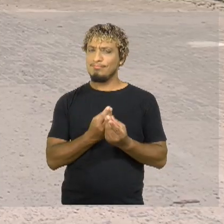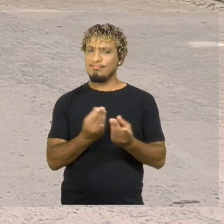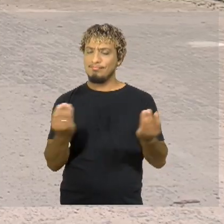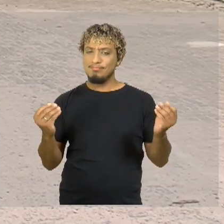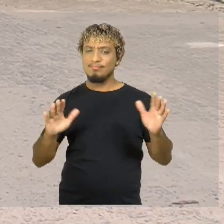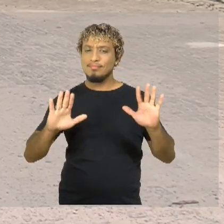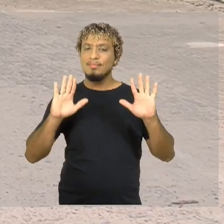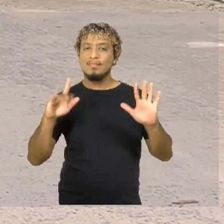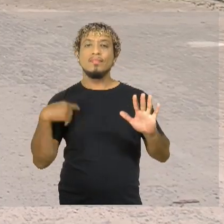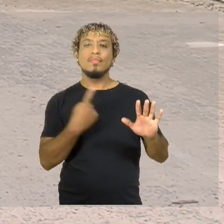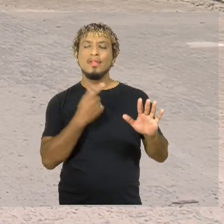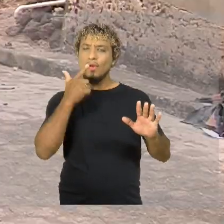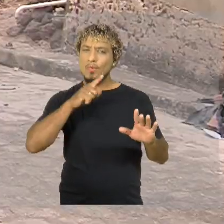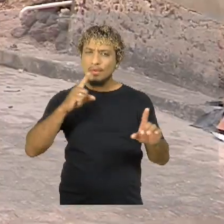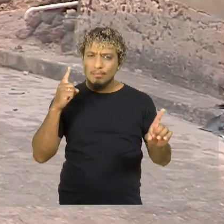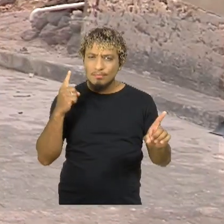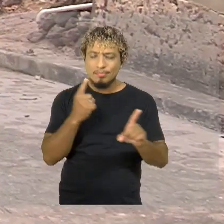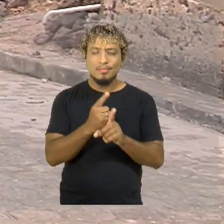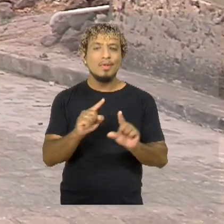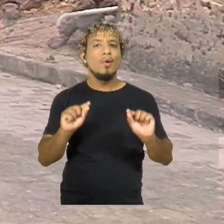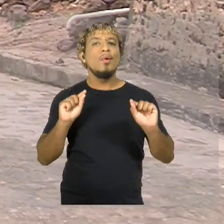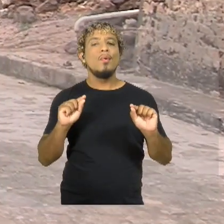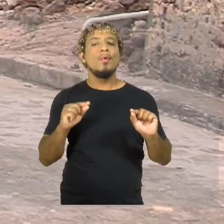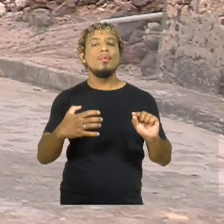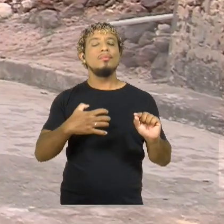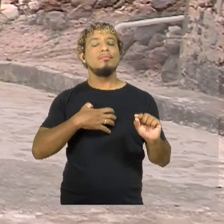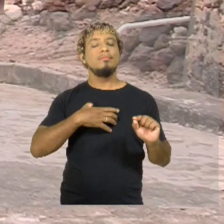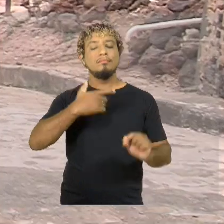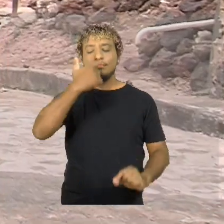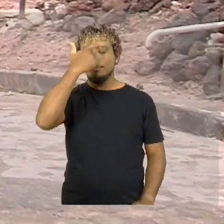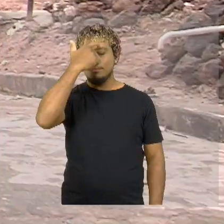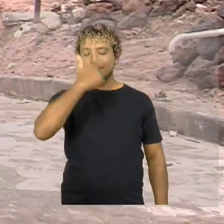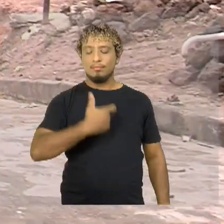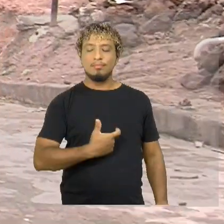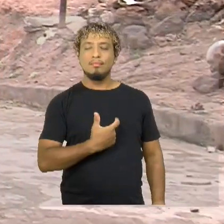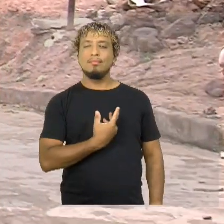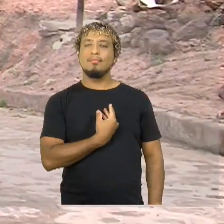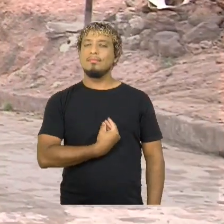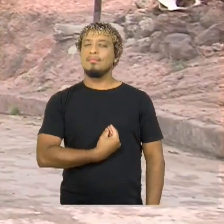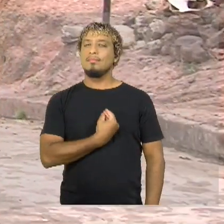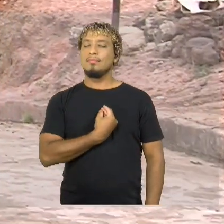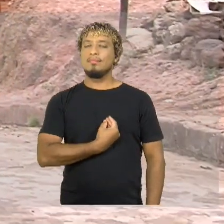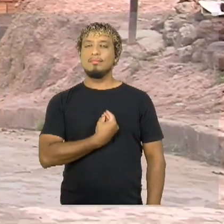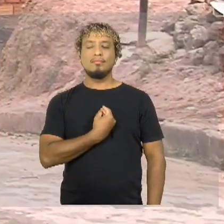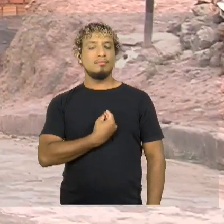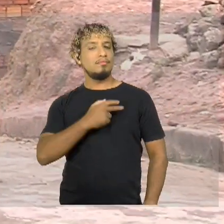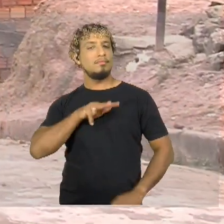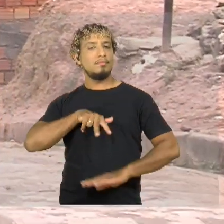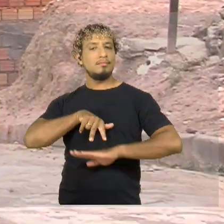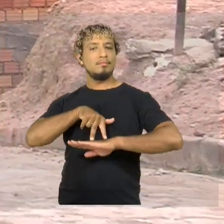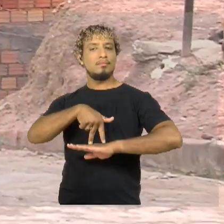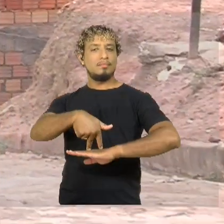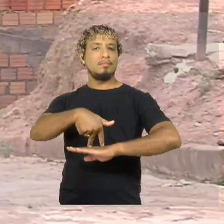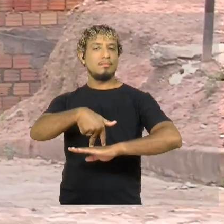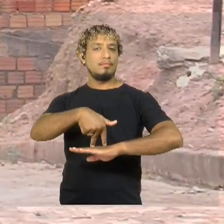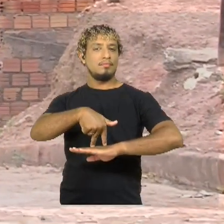possível encontrar aqui uma nova forma de ser, de viver e de pertencer.